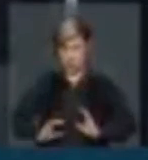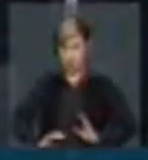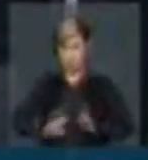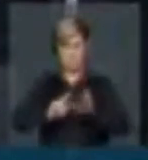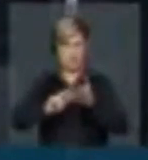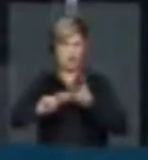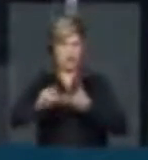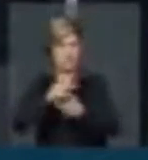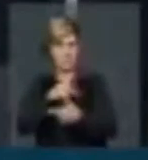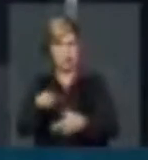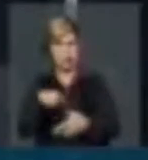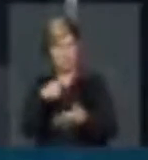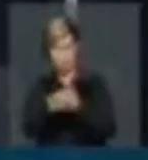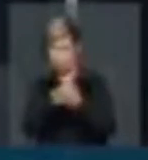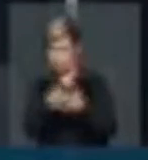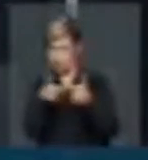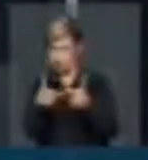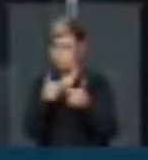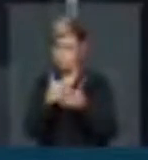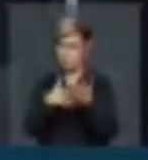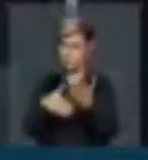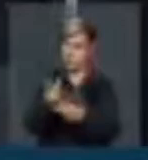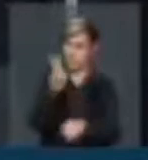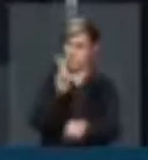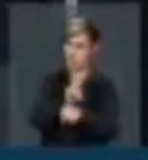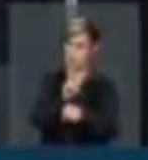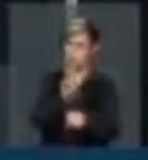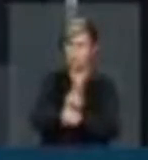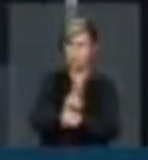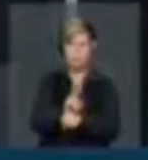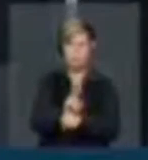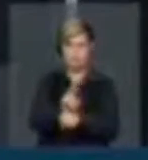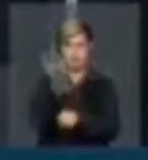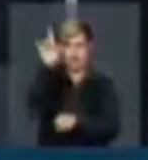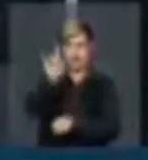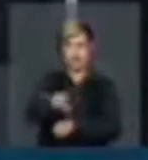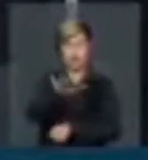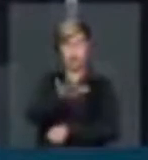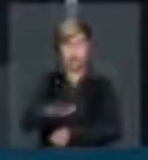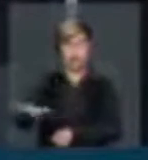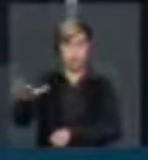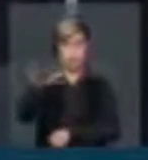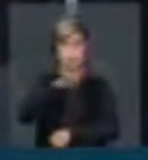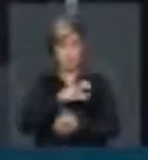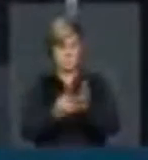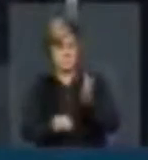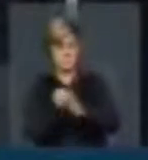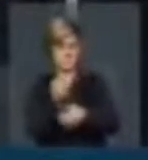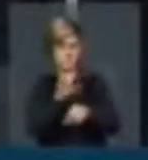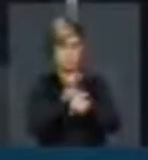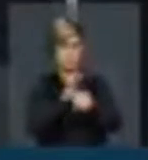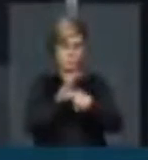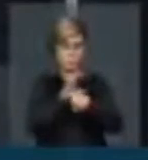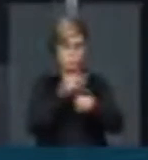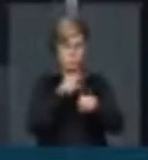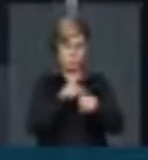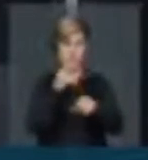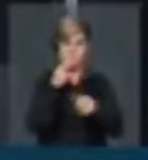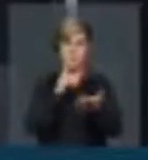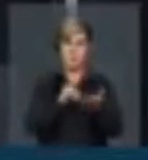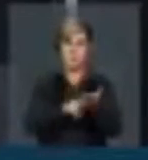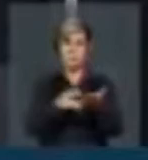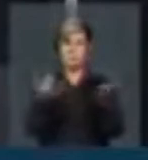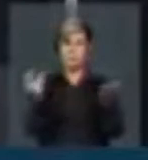por quem lutamos todos em defesa de cujos direitos montamos uma carta que, 25 anos depois, está